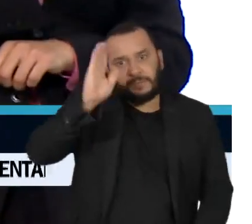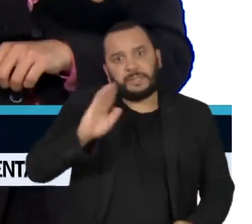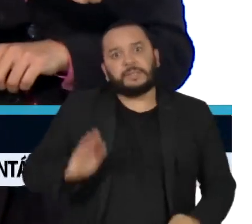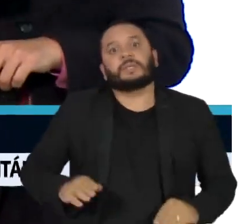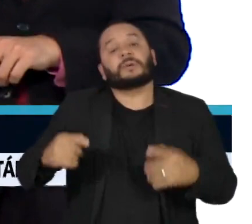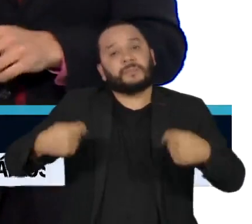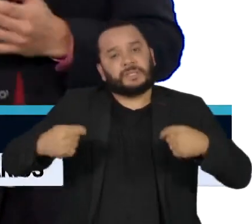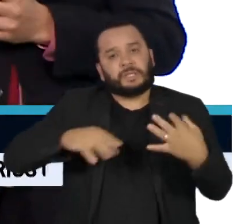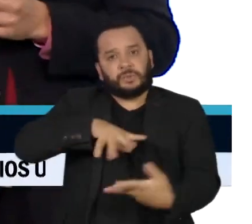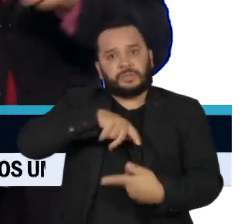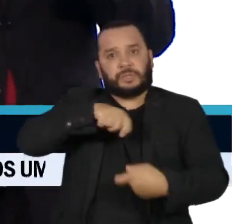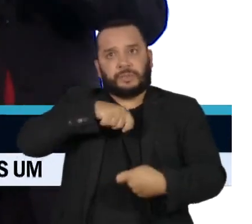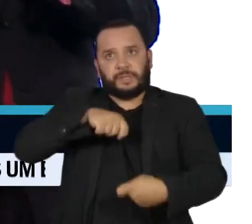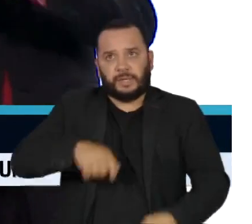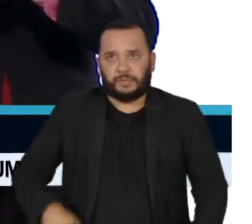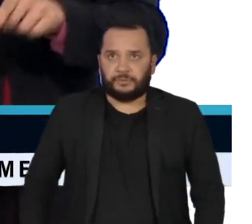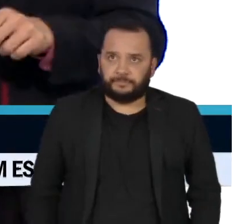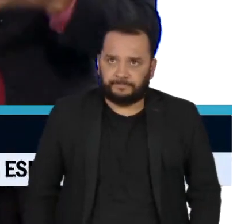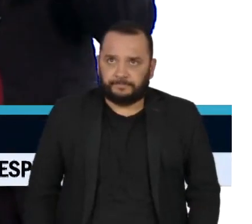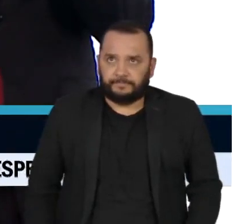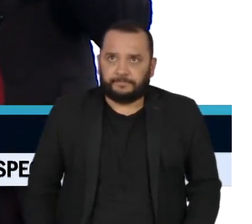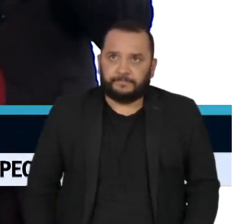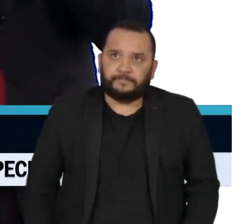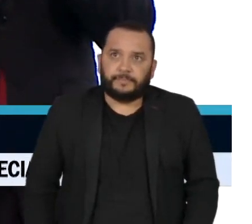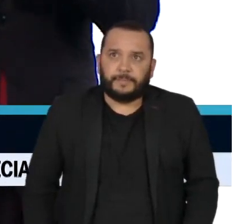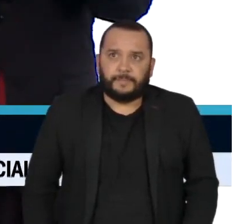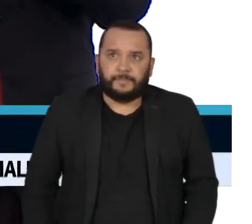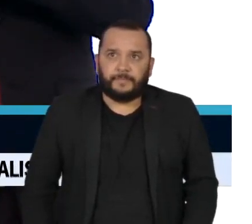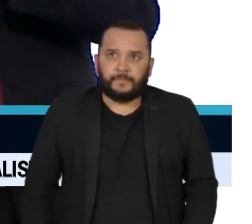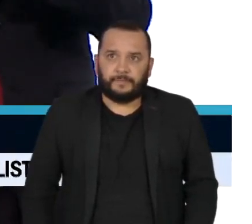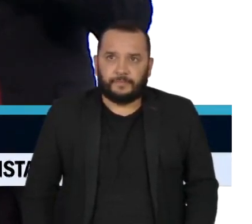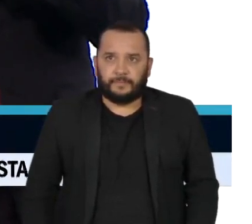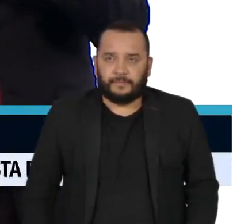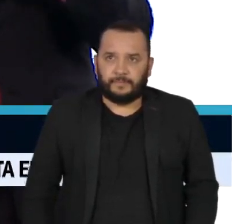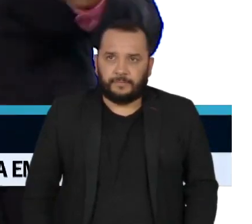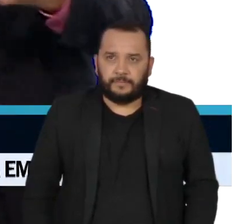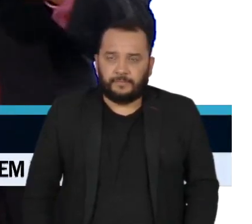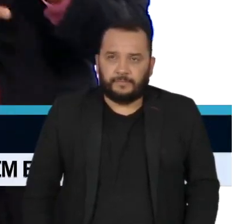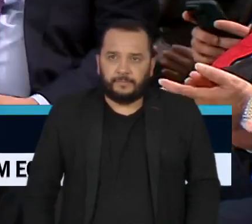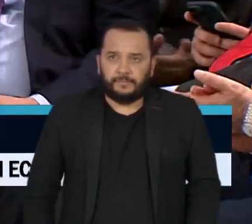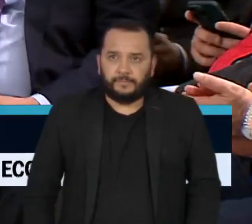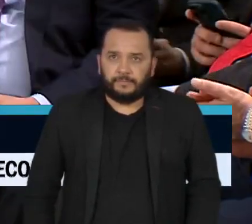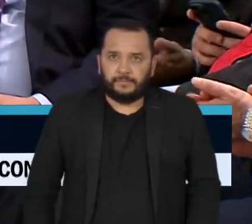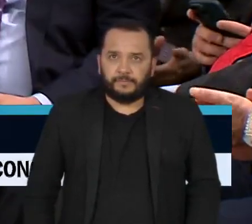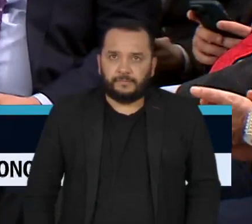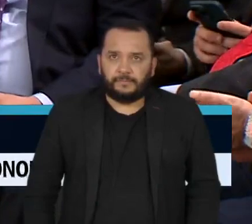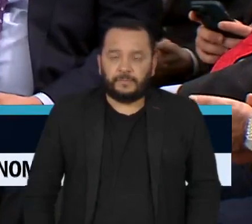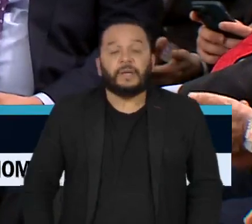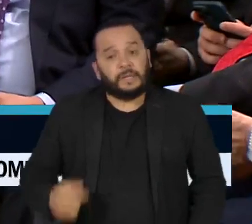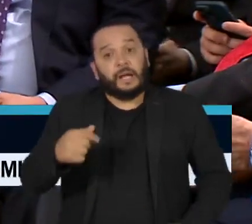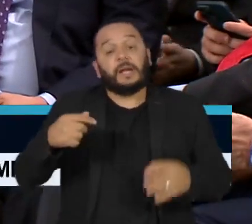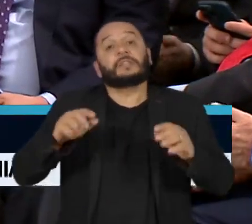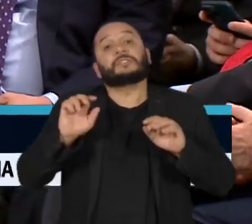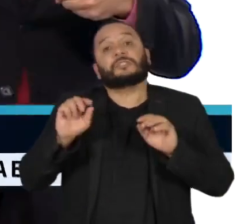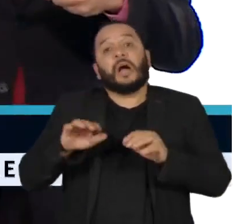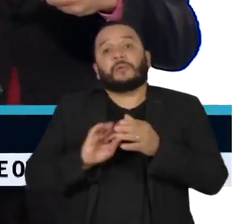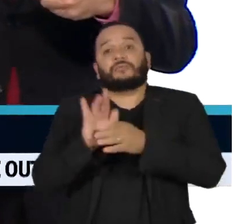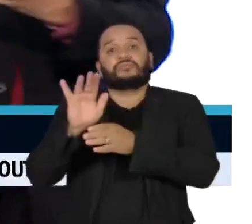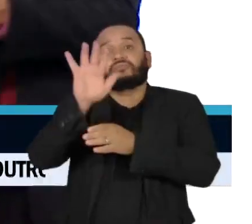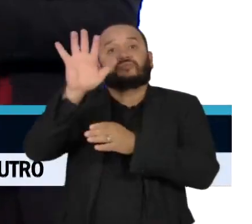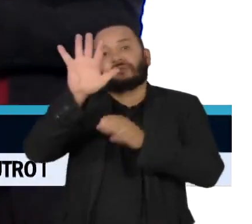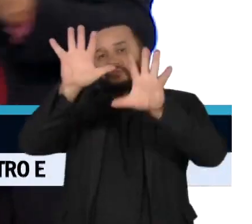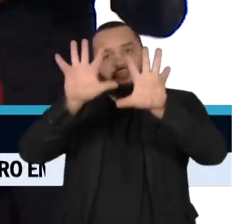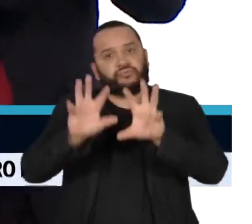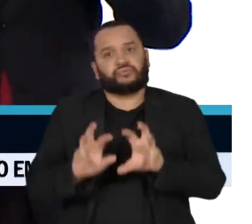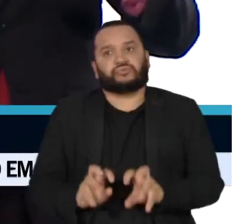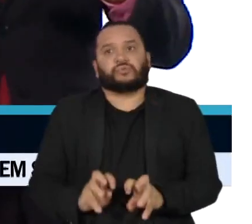MEDIC contará com uma Secretaria de Economia Verde, Descarbonização e Bioindústria. A